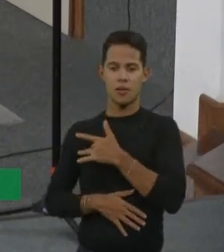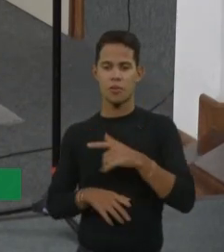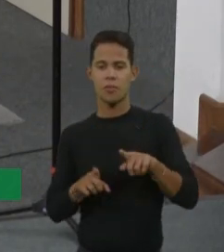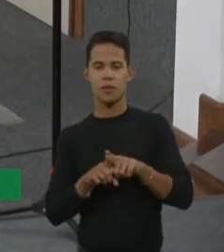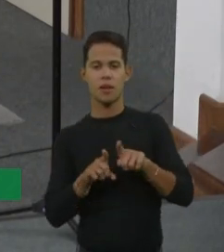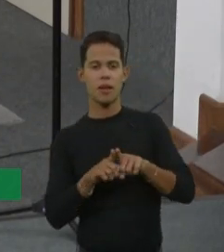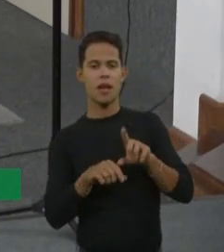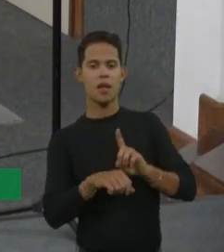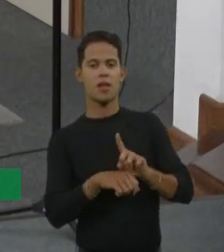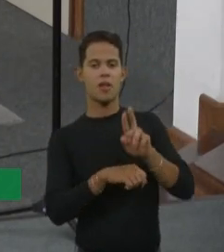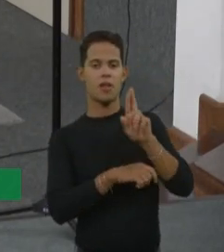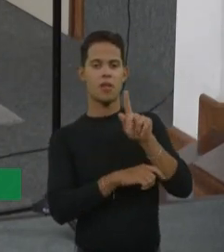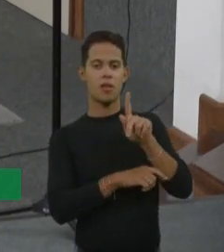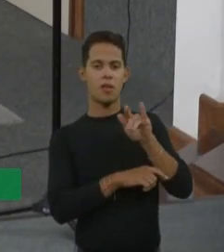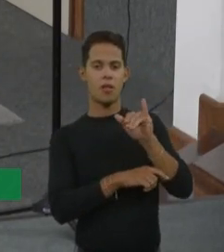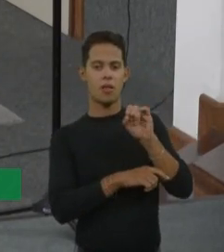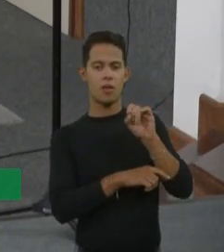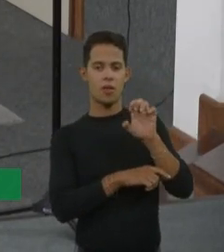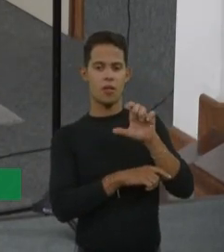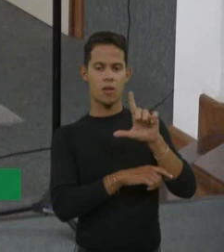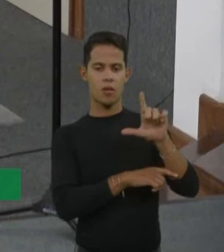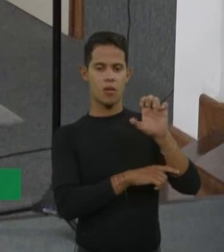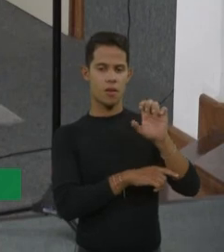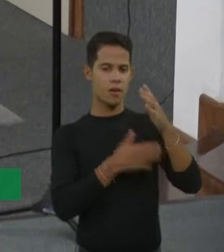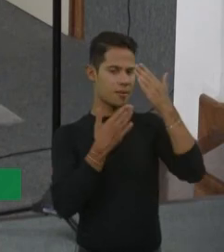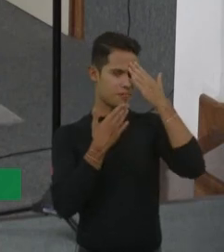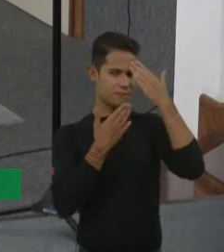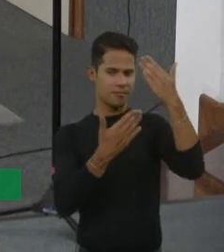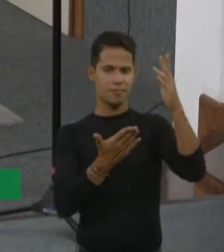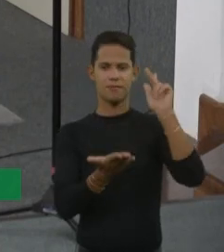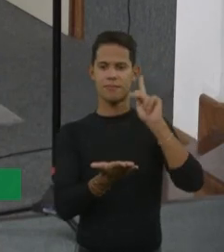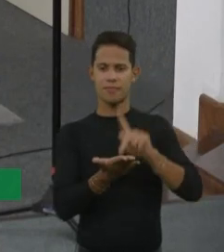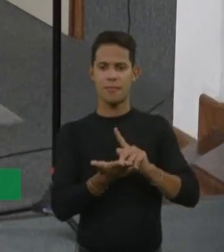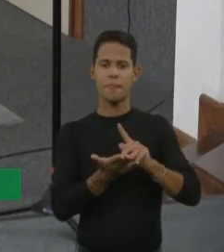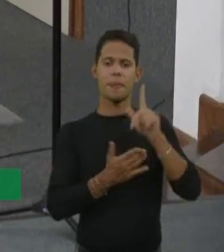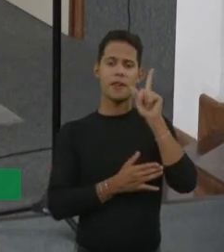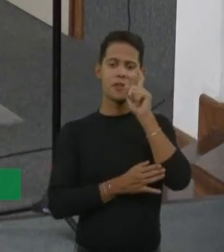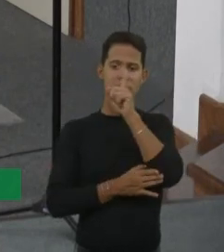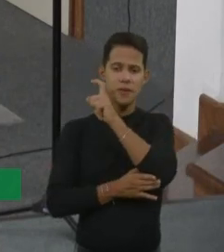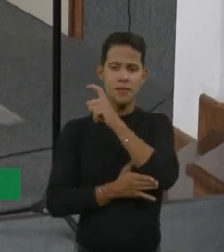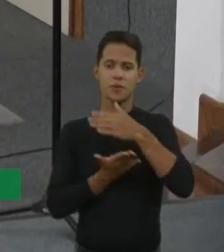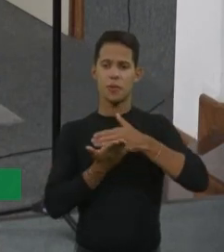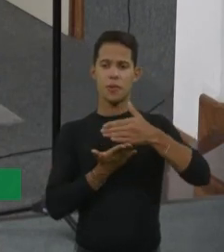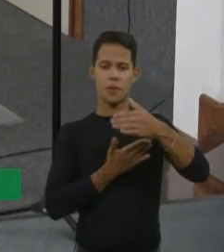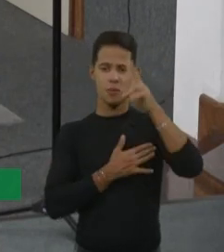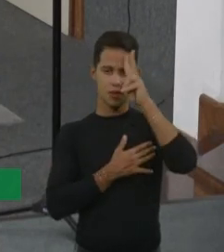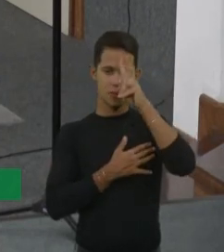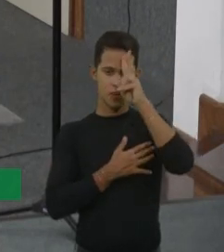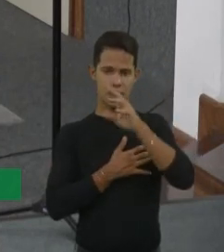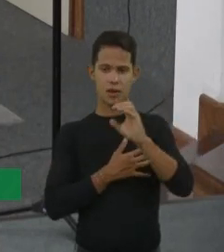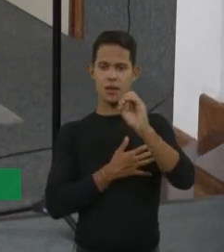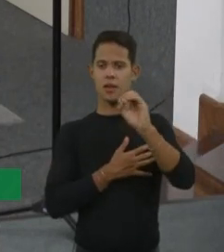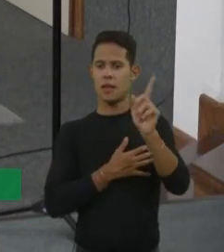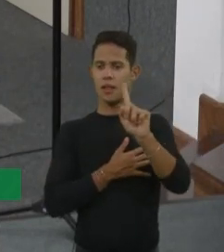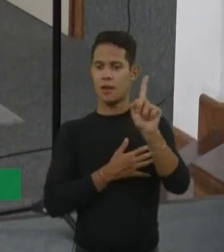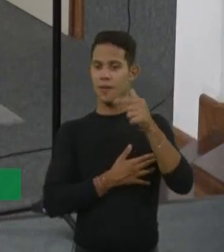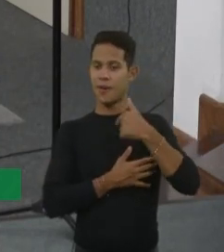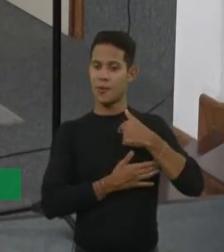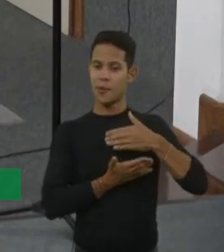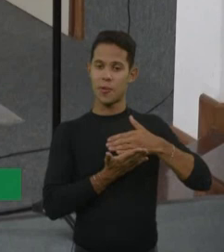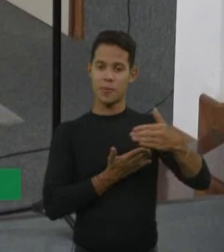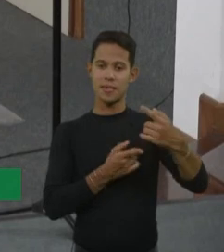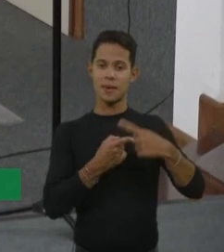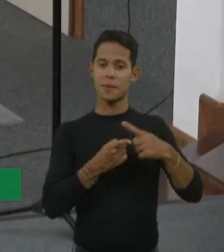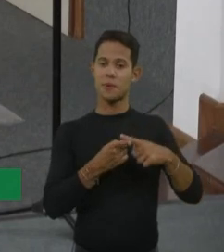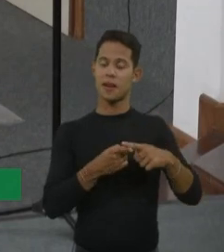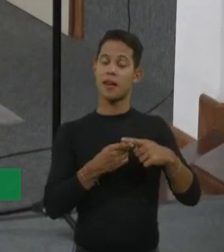Gisele, que eu acho que a gente tem que ter muita gratidão, porque a gente dificilmente começa uma história do zero, né? Eu comecei a partir da doutora Gisele, que não está aqui, mas muitos